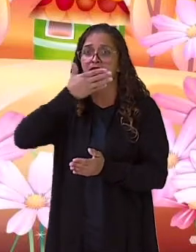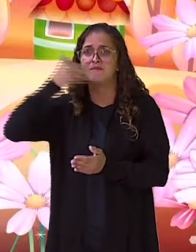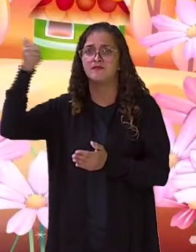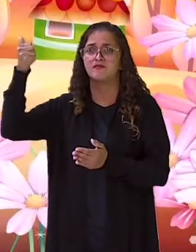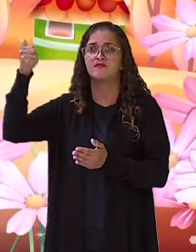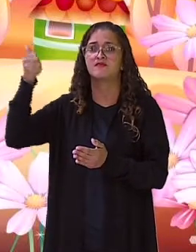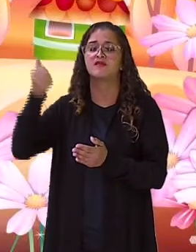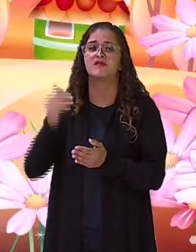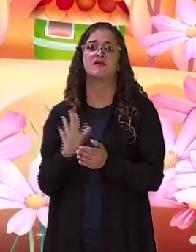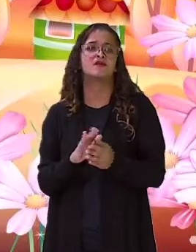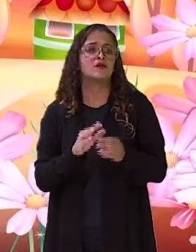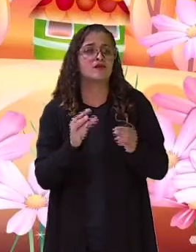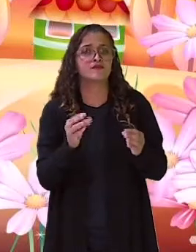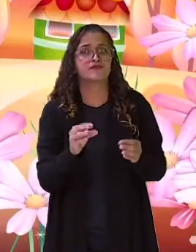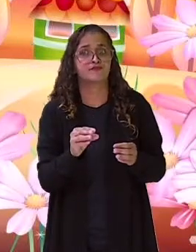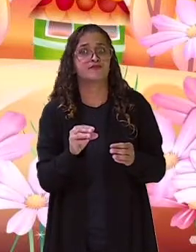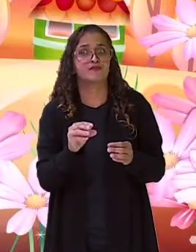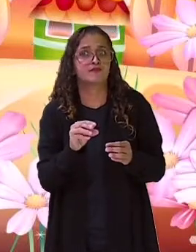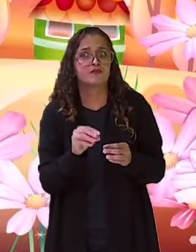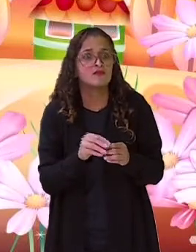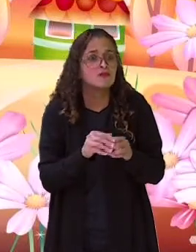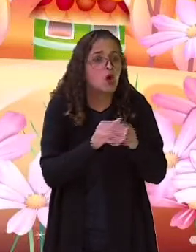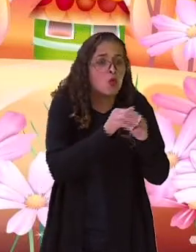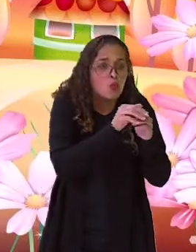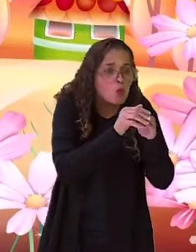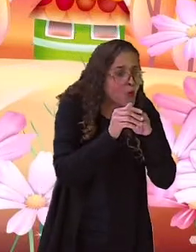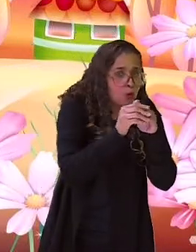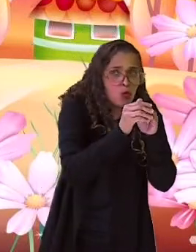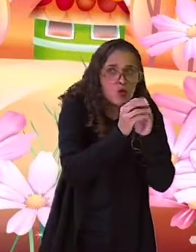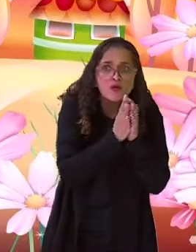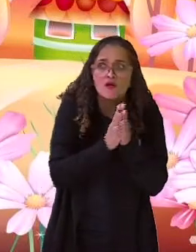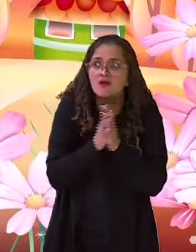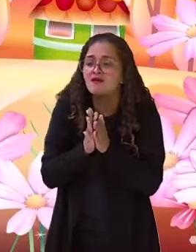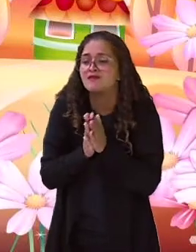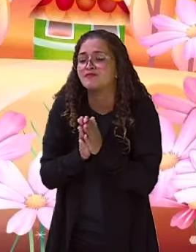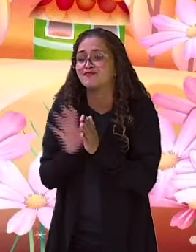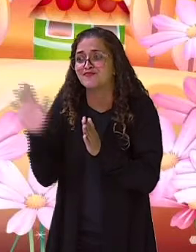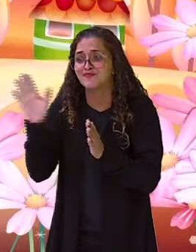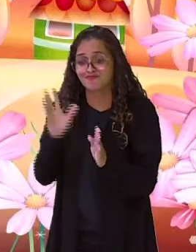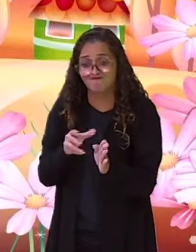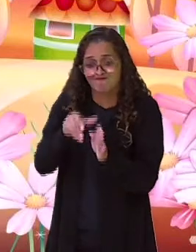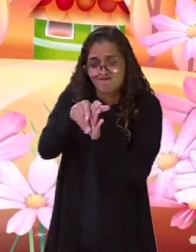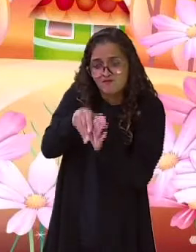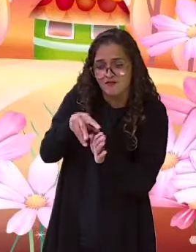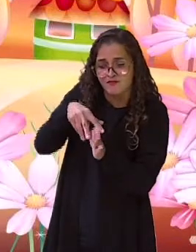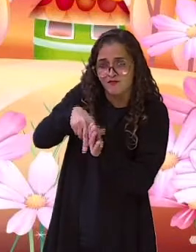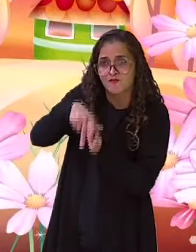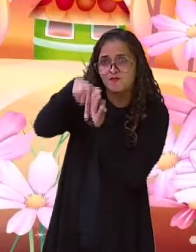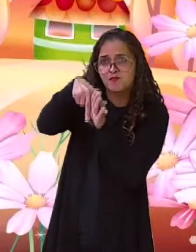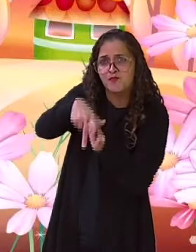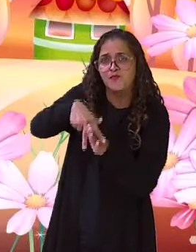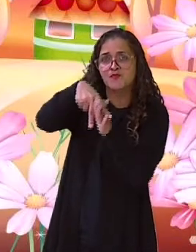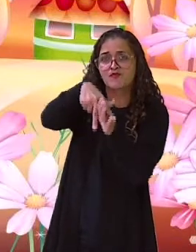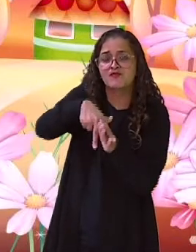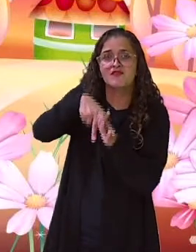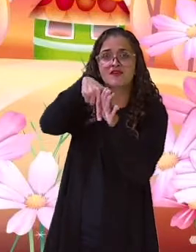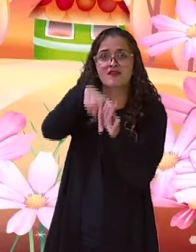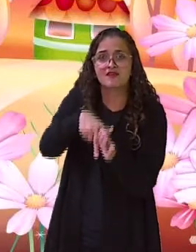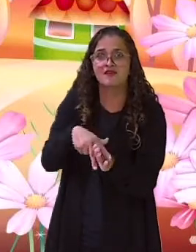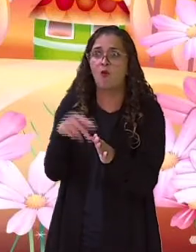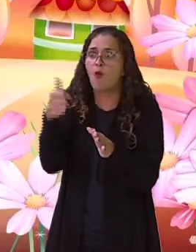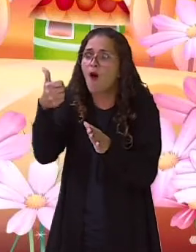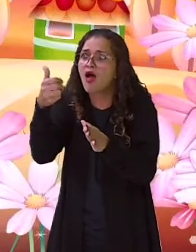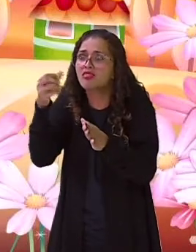beijou as mãos da mulher, montou no burro e saiu dali todo contente. Dez